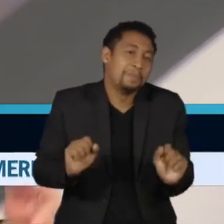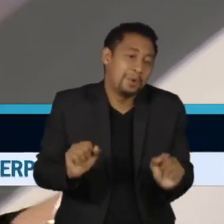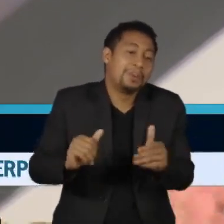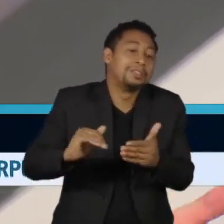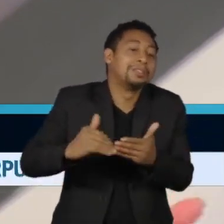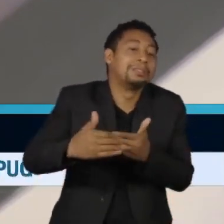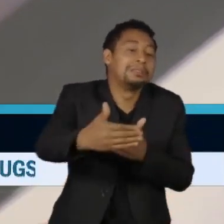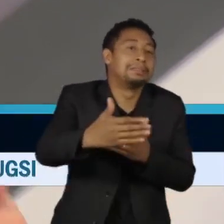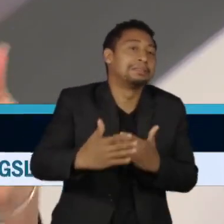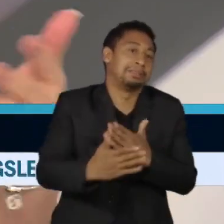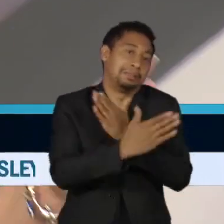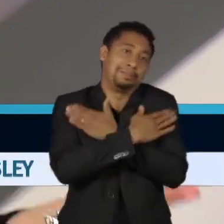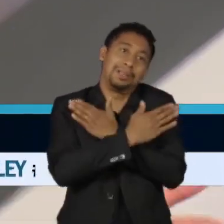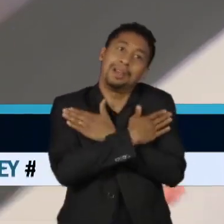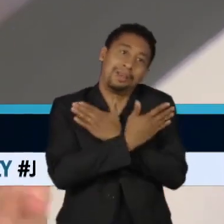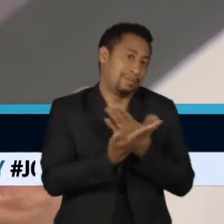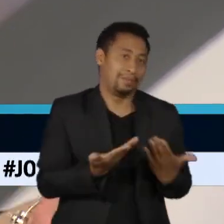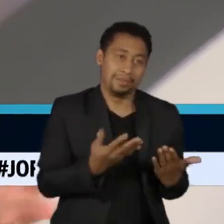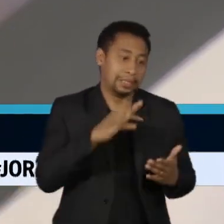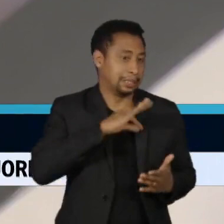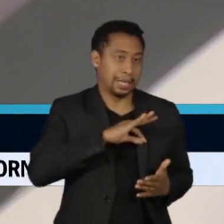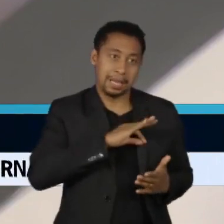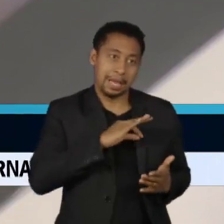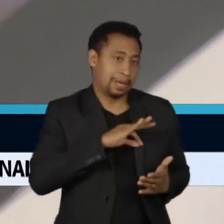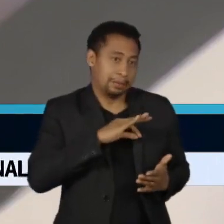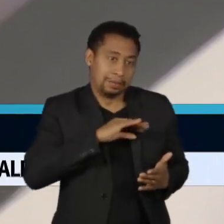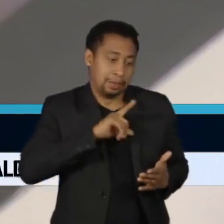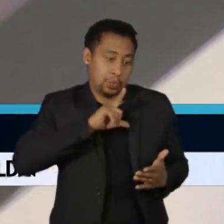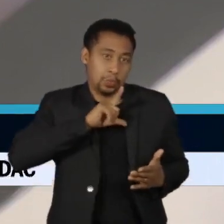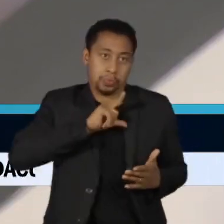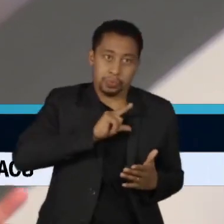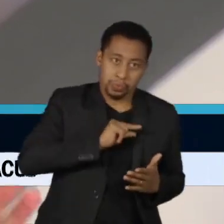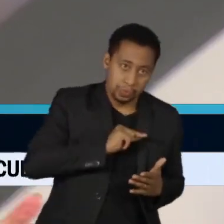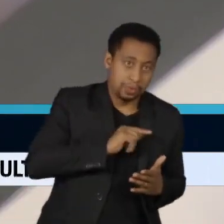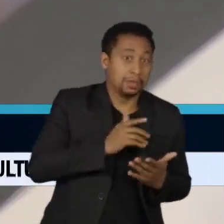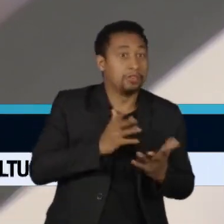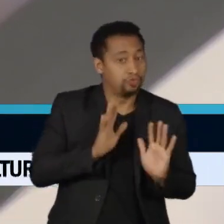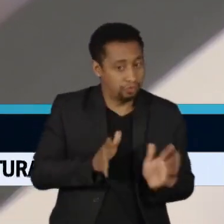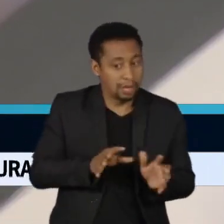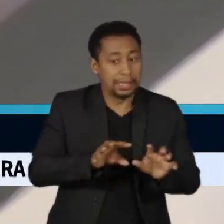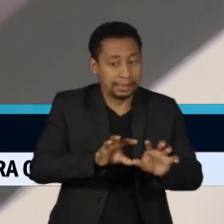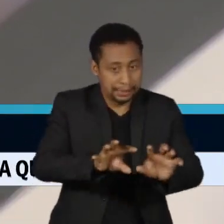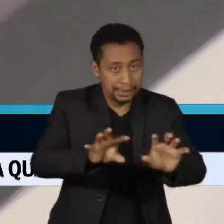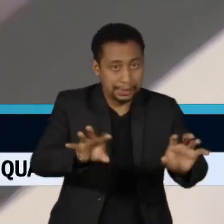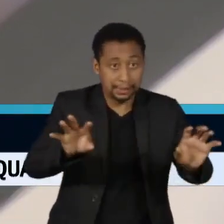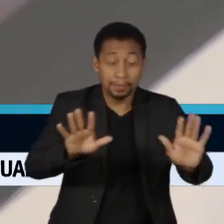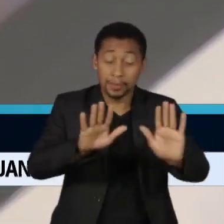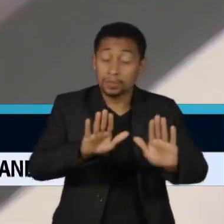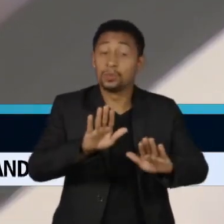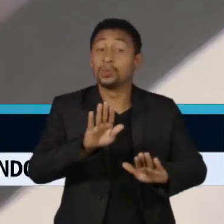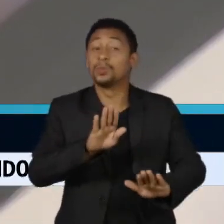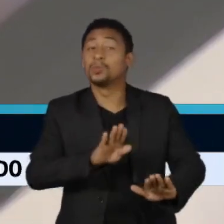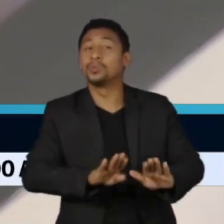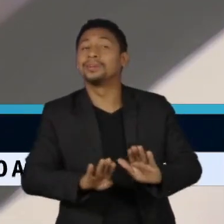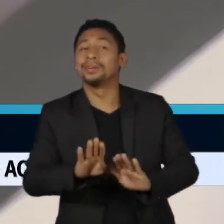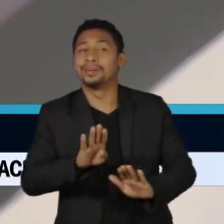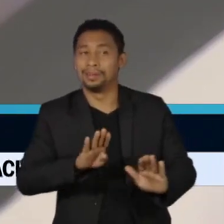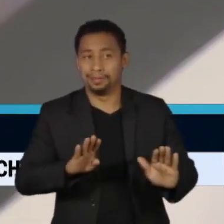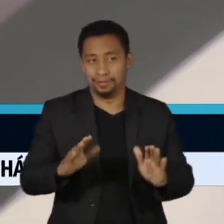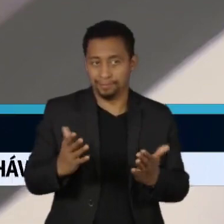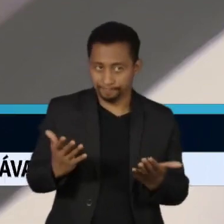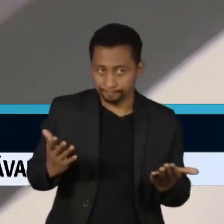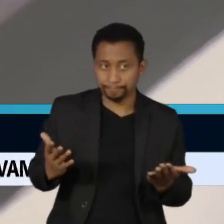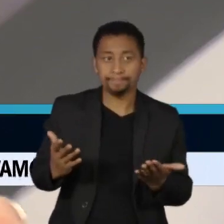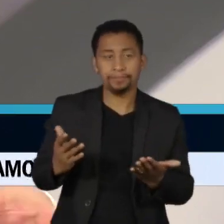que vão ter menos renda, que já devem estar sentindo esse efeito. A gente só tem que tomar bastante cuidado para não achar que uma